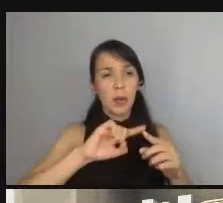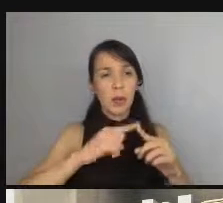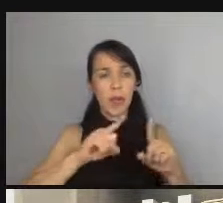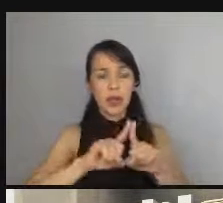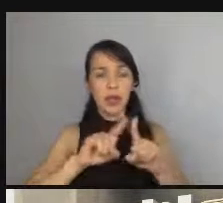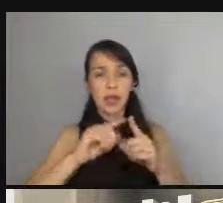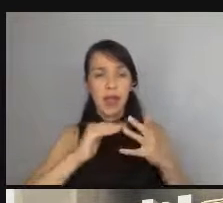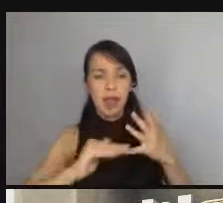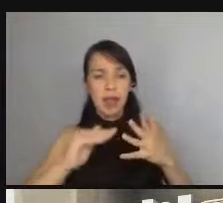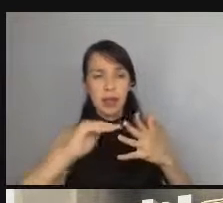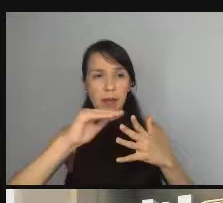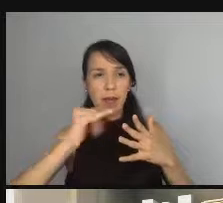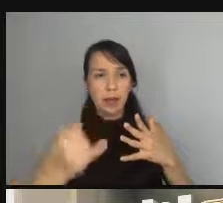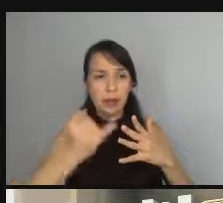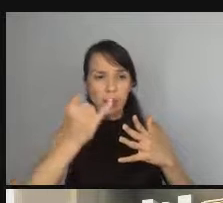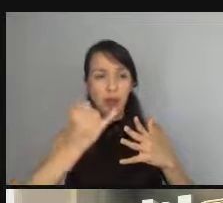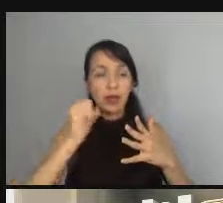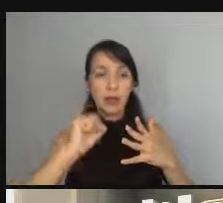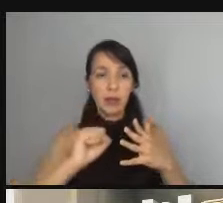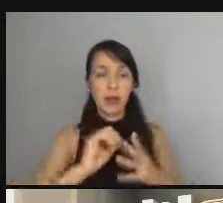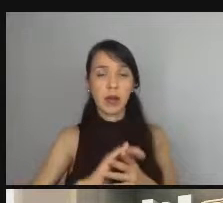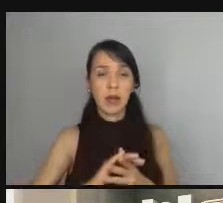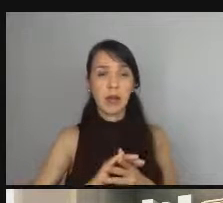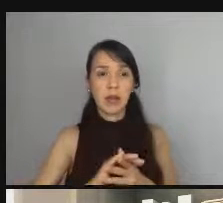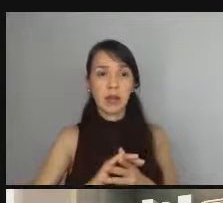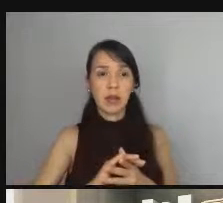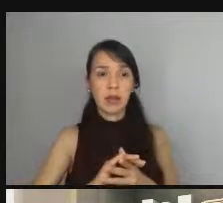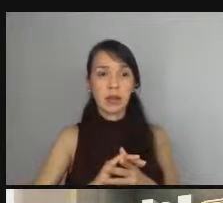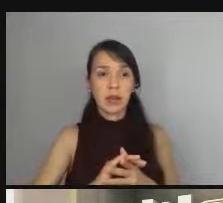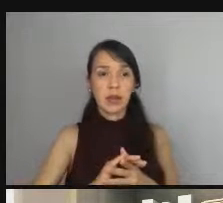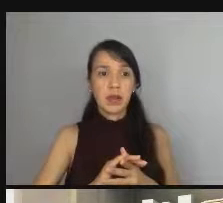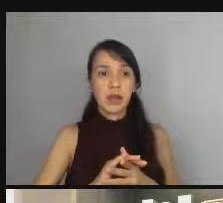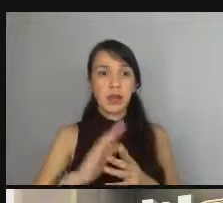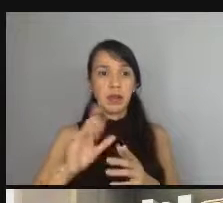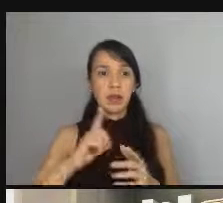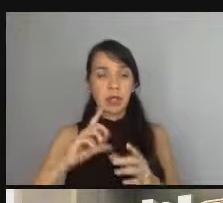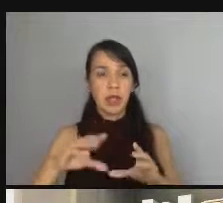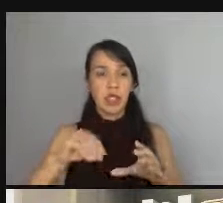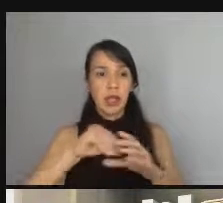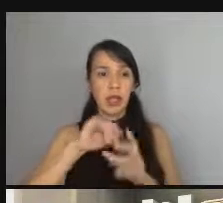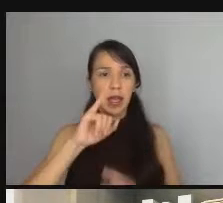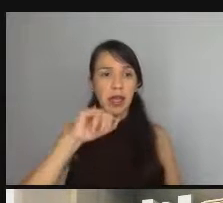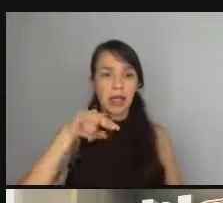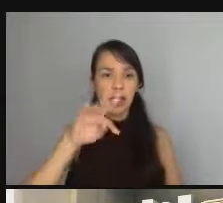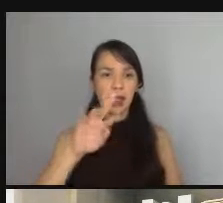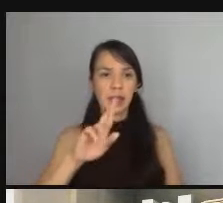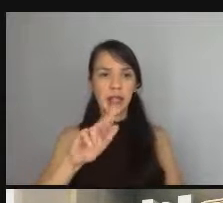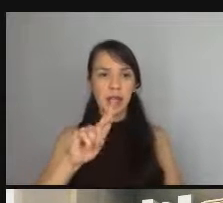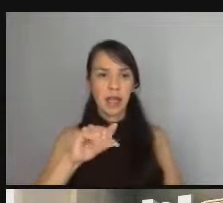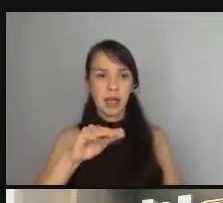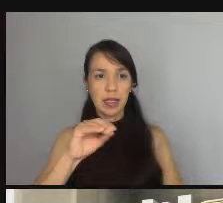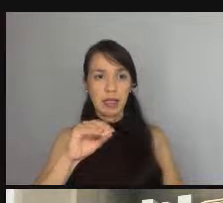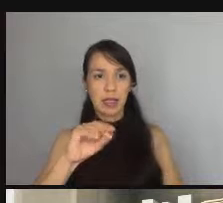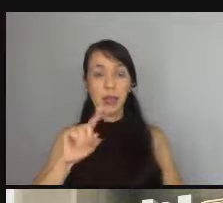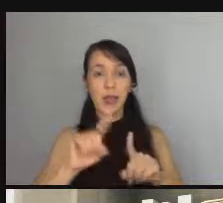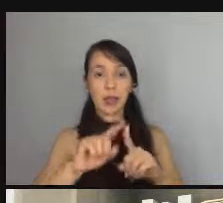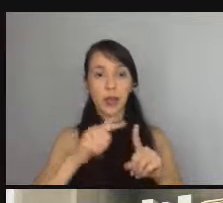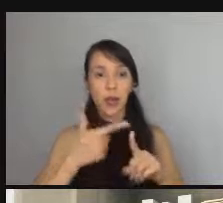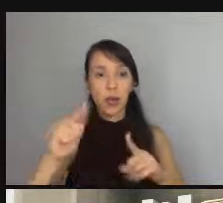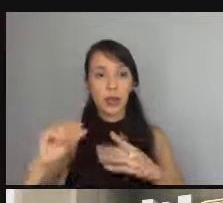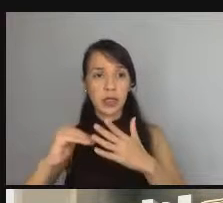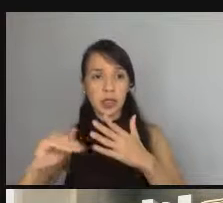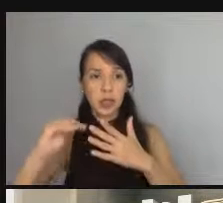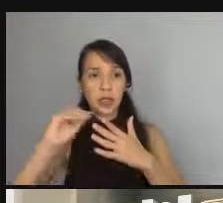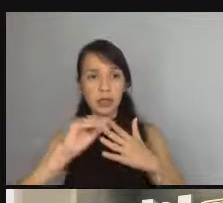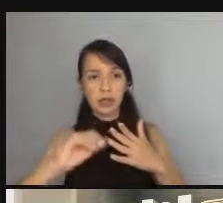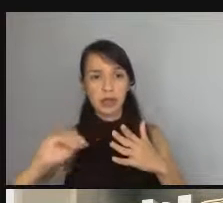as camadas mais importantes você pode deixar integração mesmo que seja mais lento e outras camadas do seu código você pode substituir